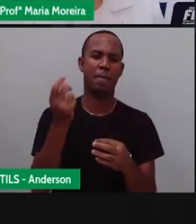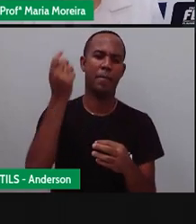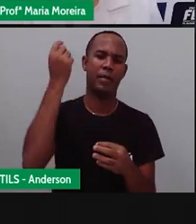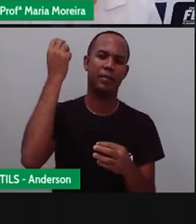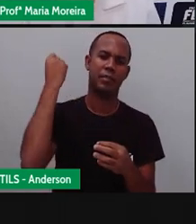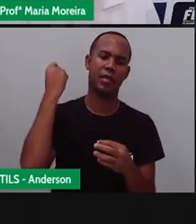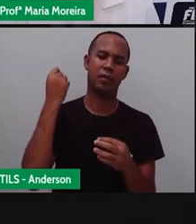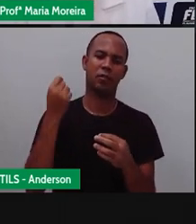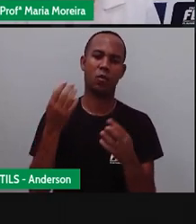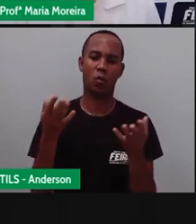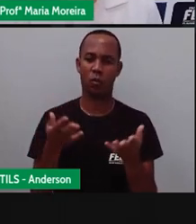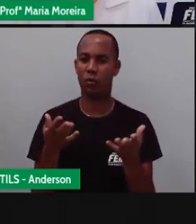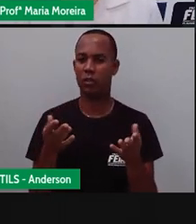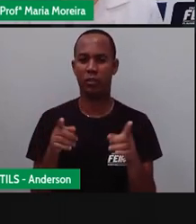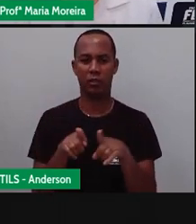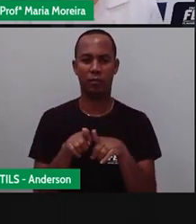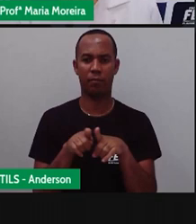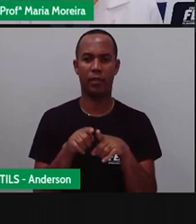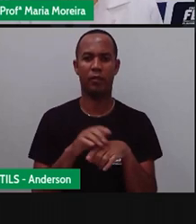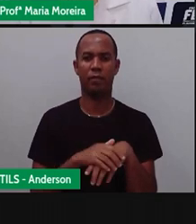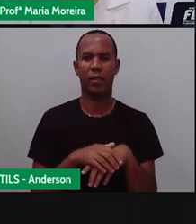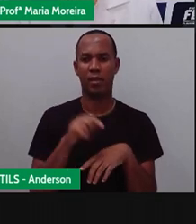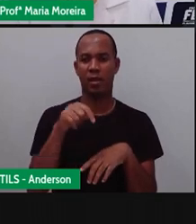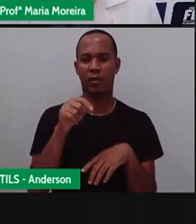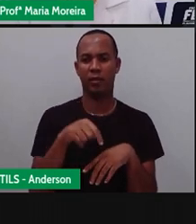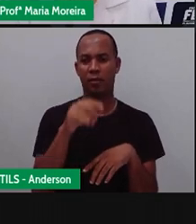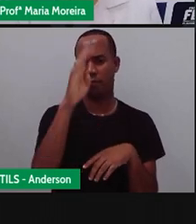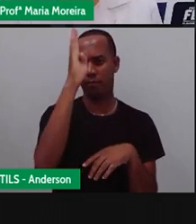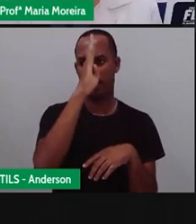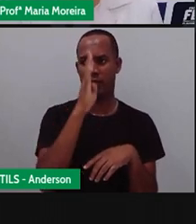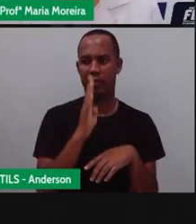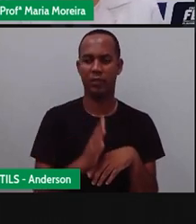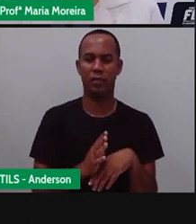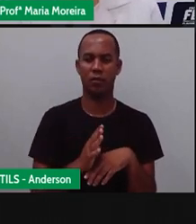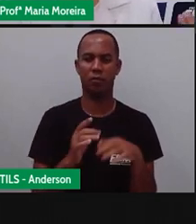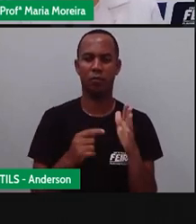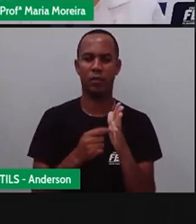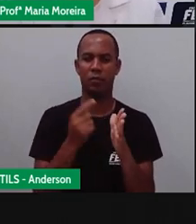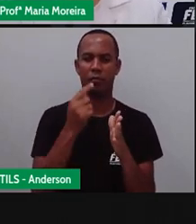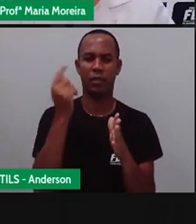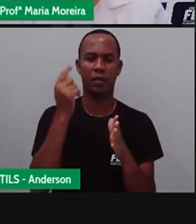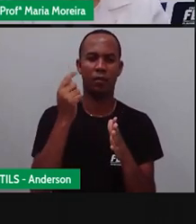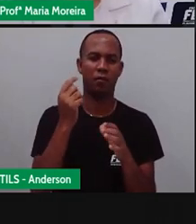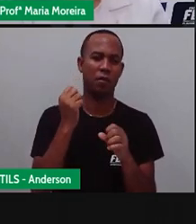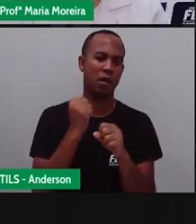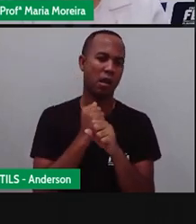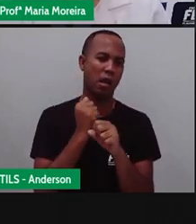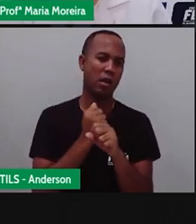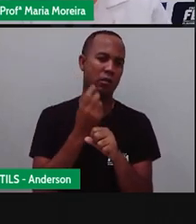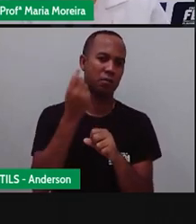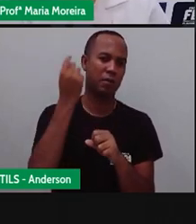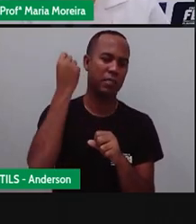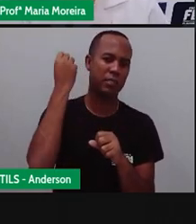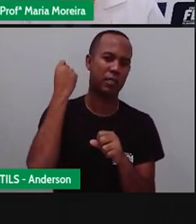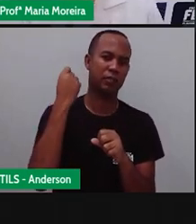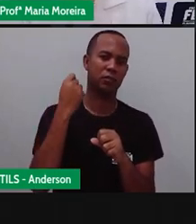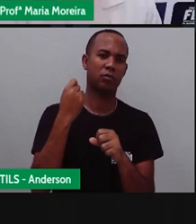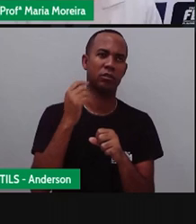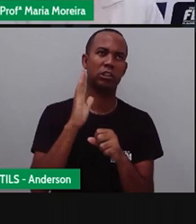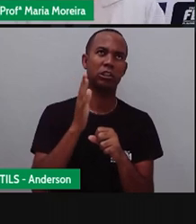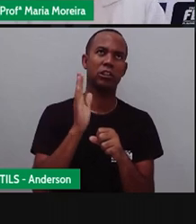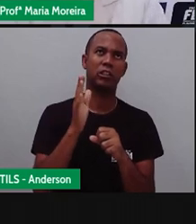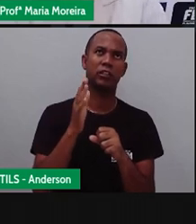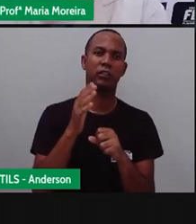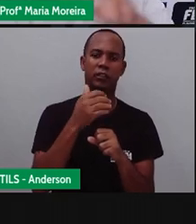invenção até os dias atuais. No Brasil, o primeiro automóvel chegou há cerca de 100 anos. Não é isso? E aí, se eu não me